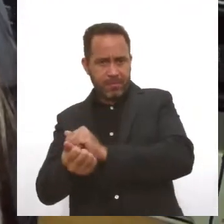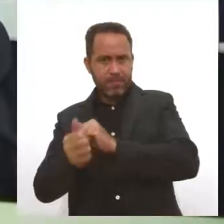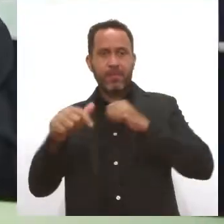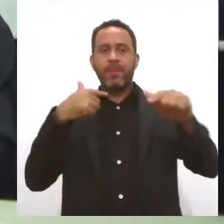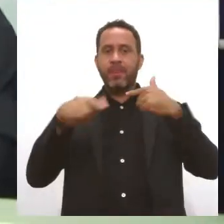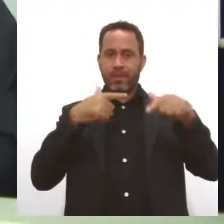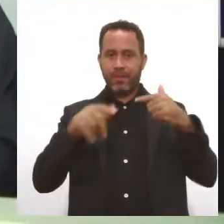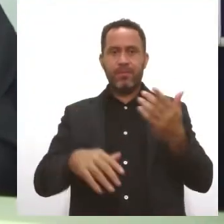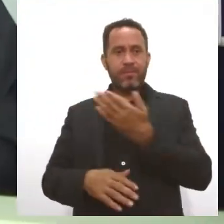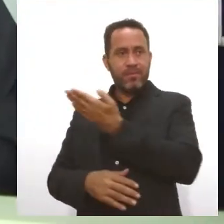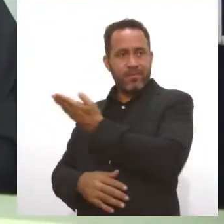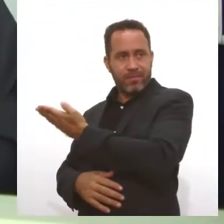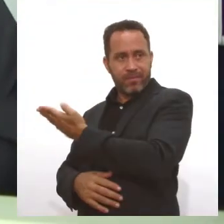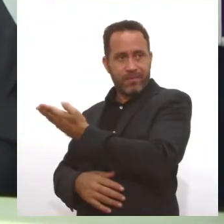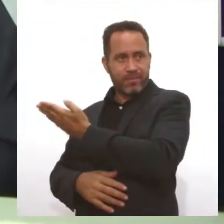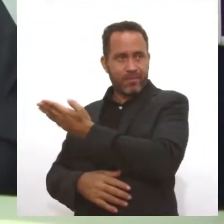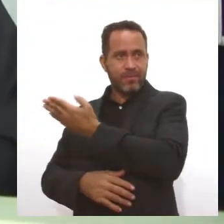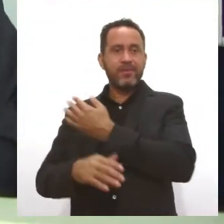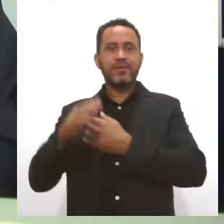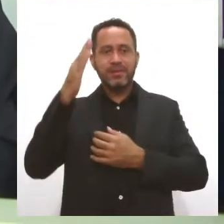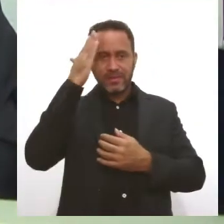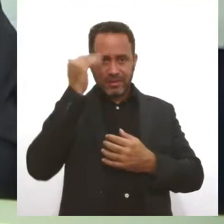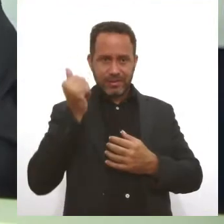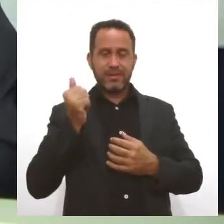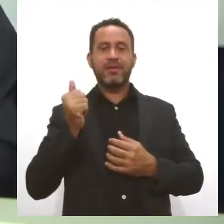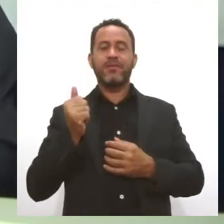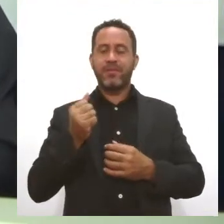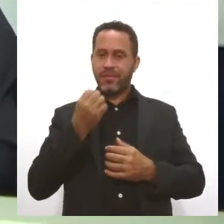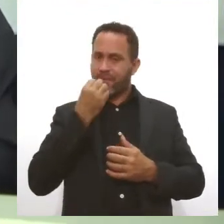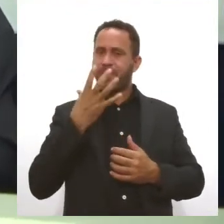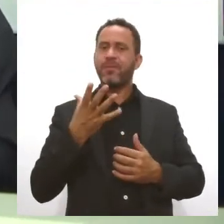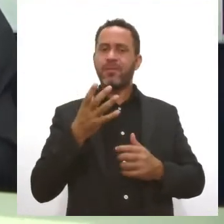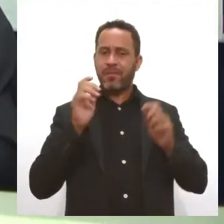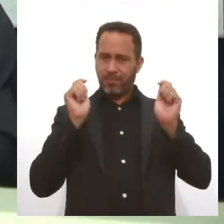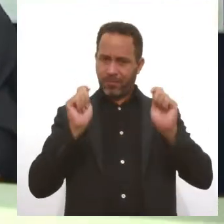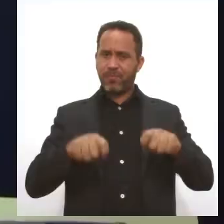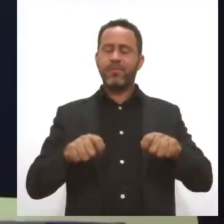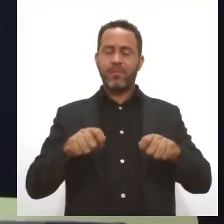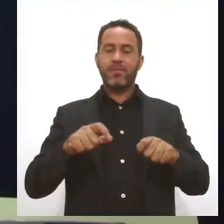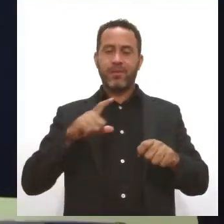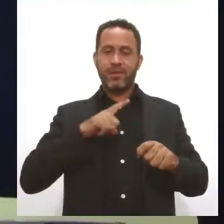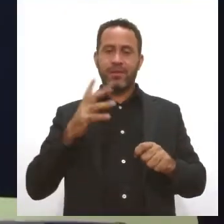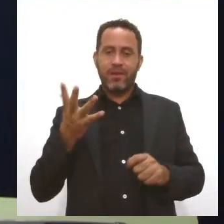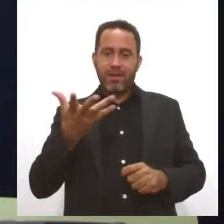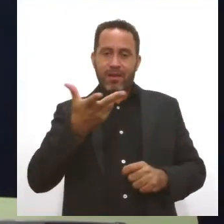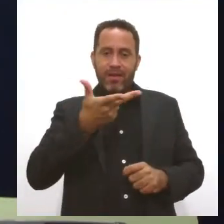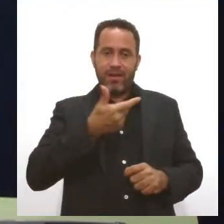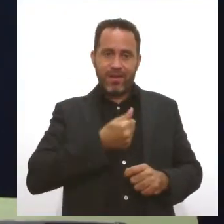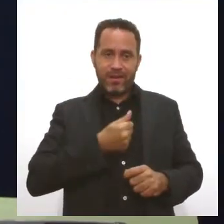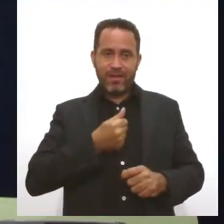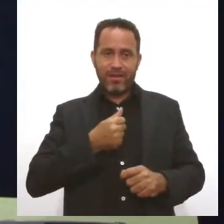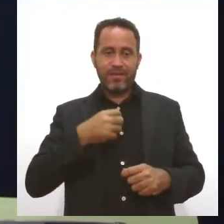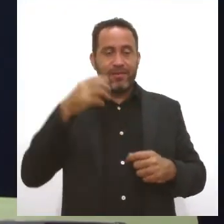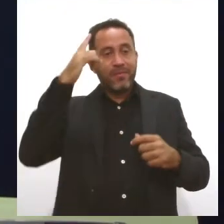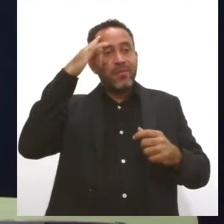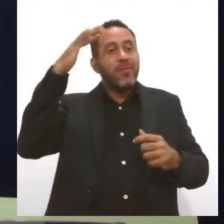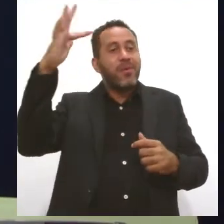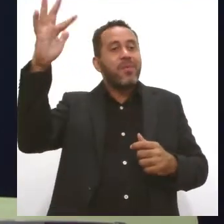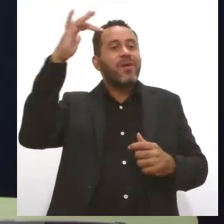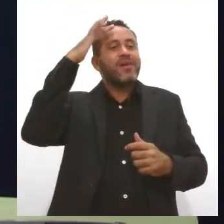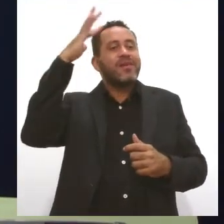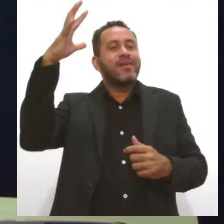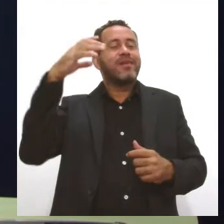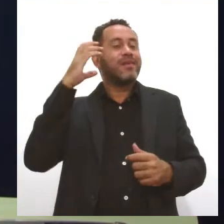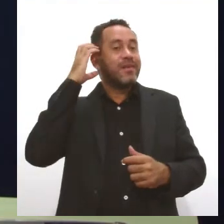Grazi, ainda consegue enxergar o fascínio e poder que o rádio tem. O rádio mexe com o imaginário das pessoas,